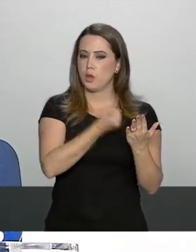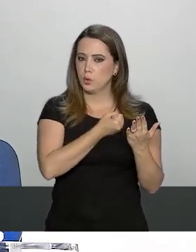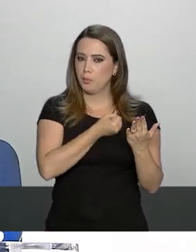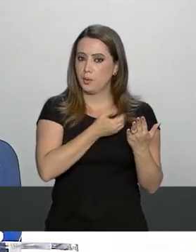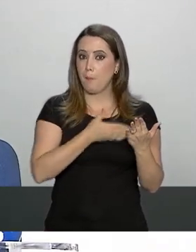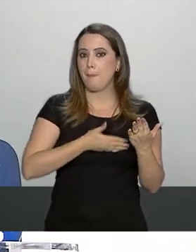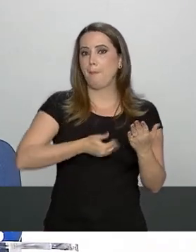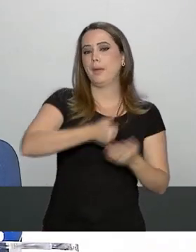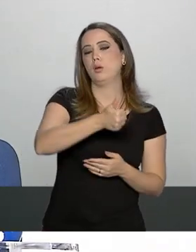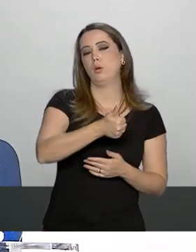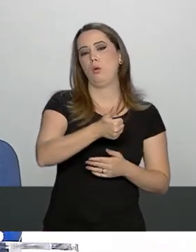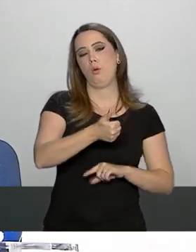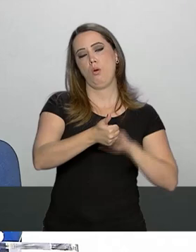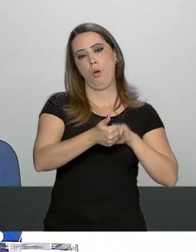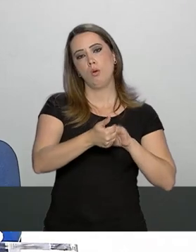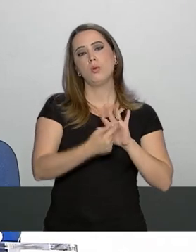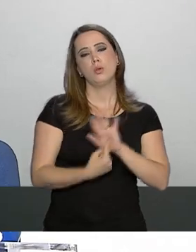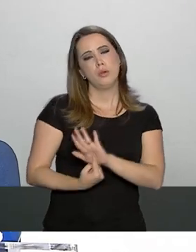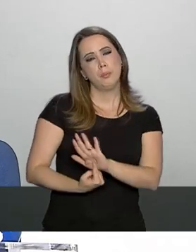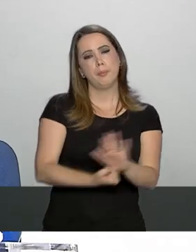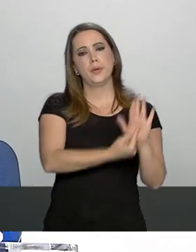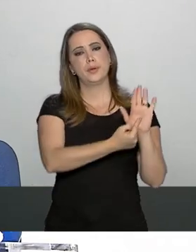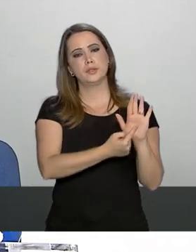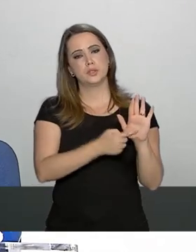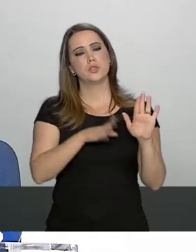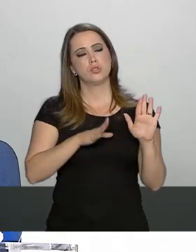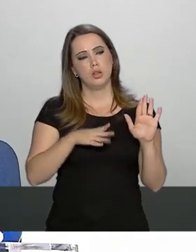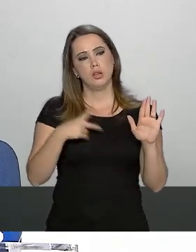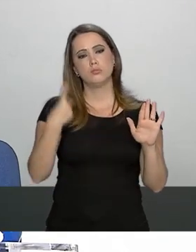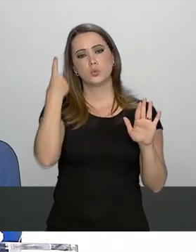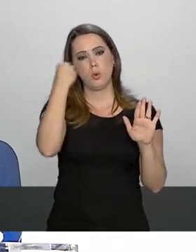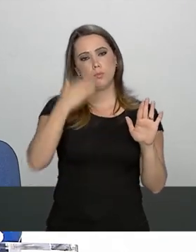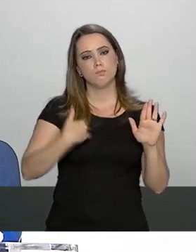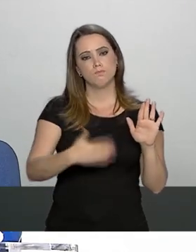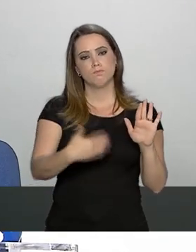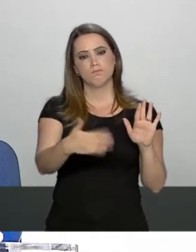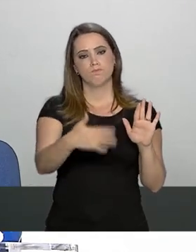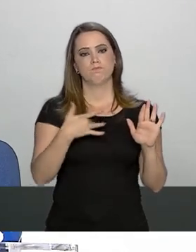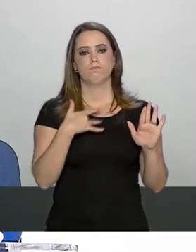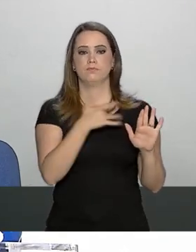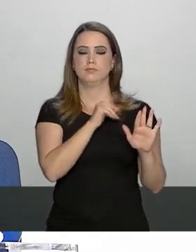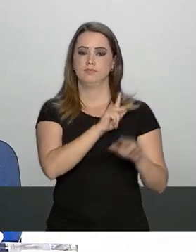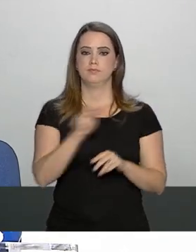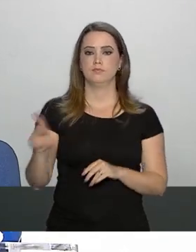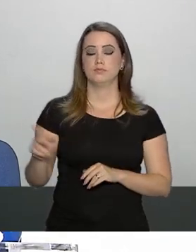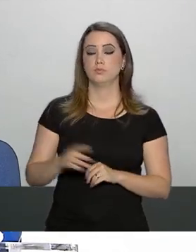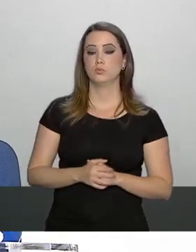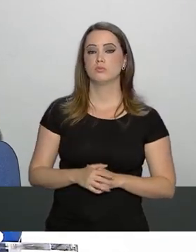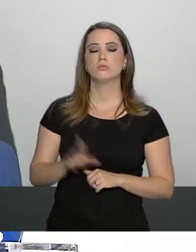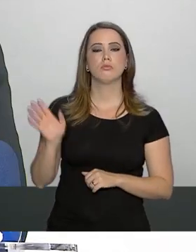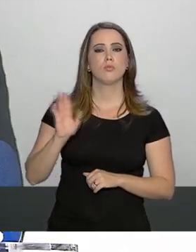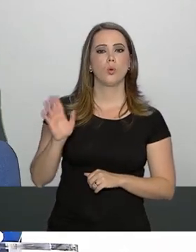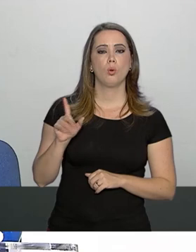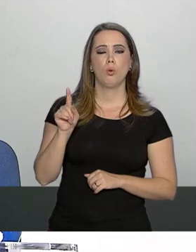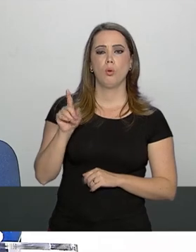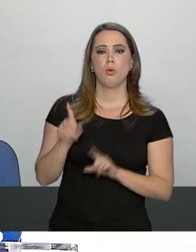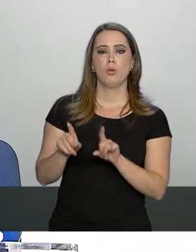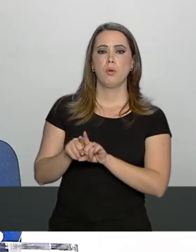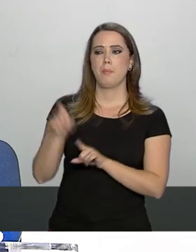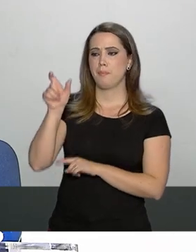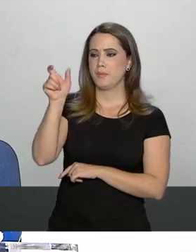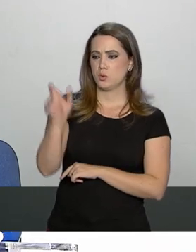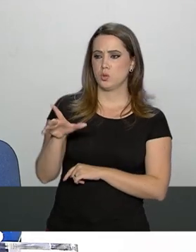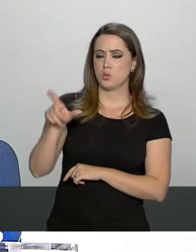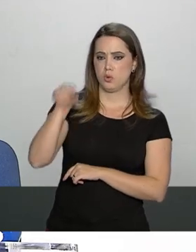adequados indicando uma normalização do estado geral do presidente porta-voz o presidente já escolheu quem